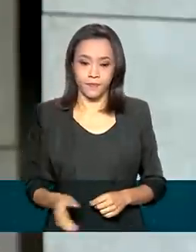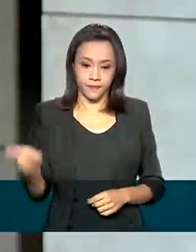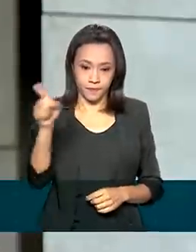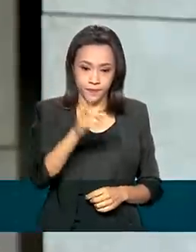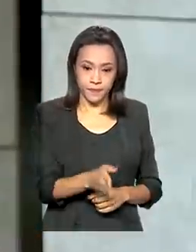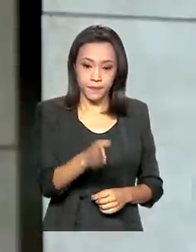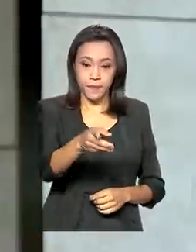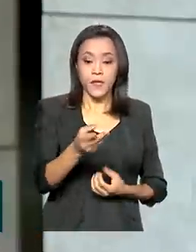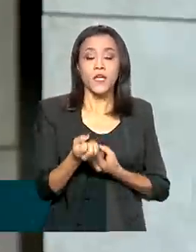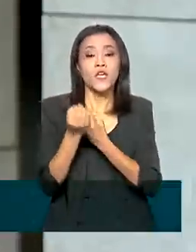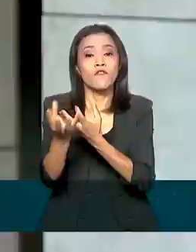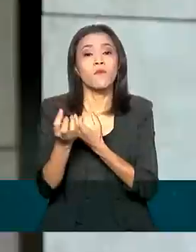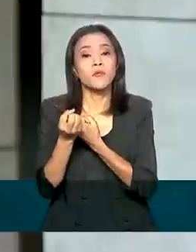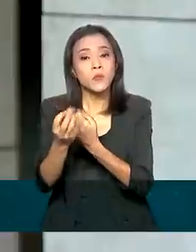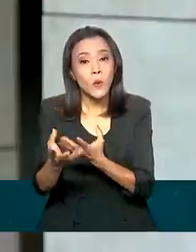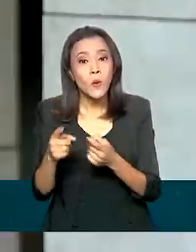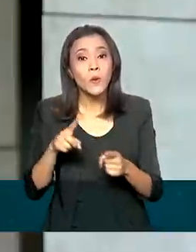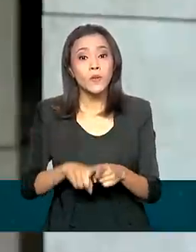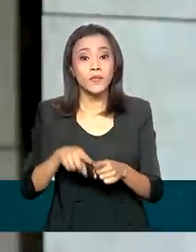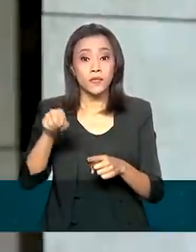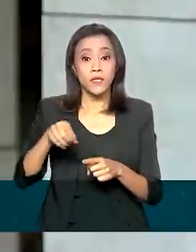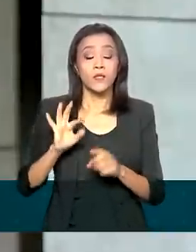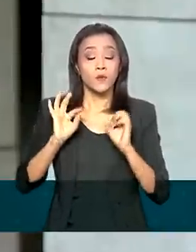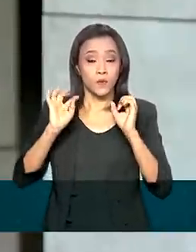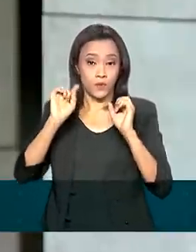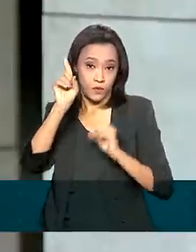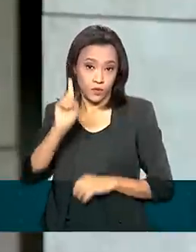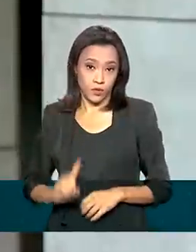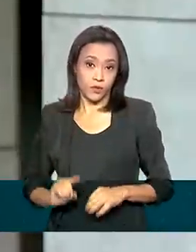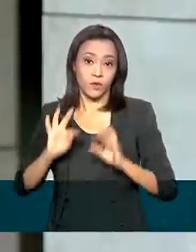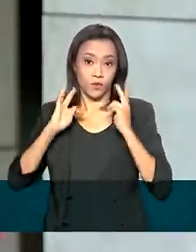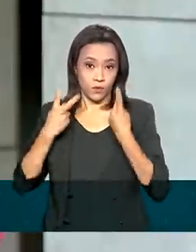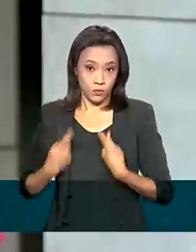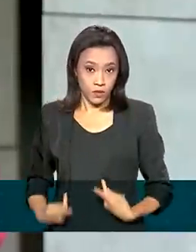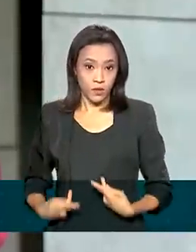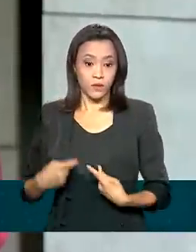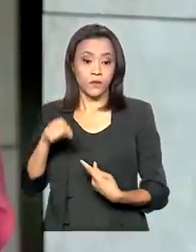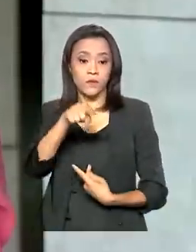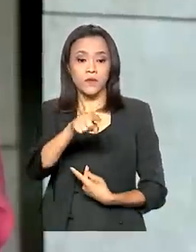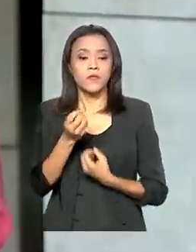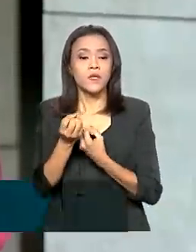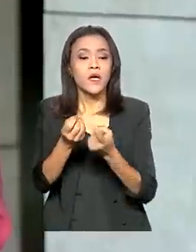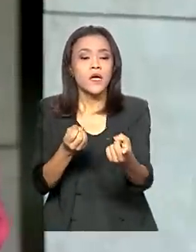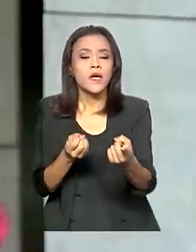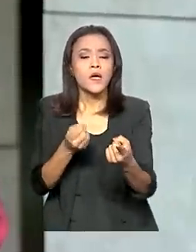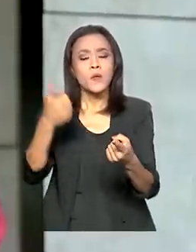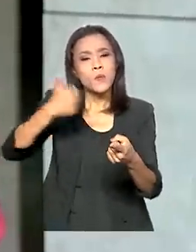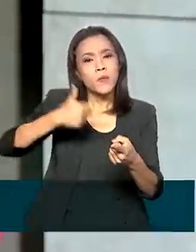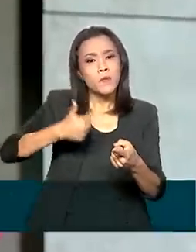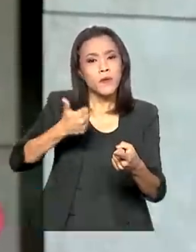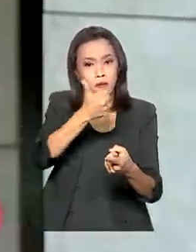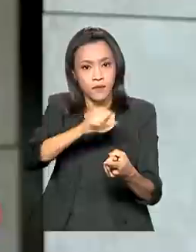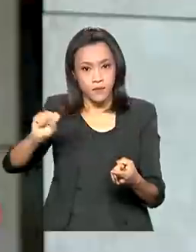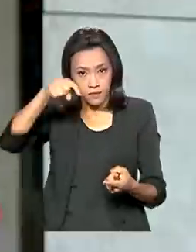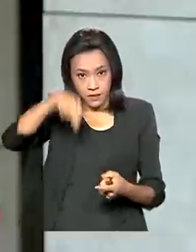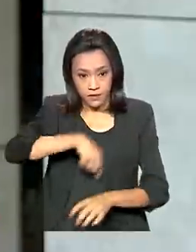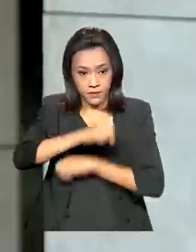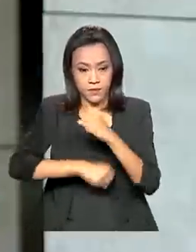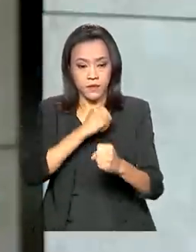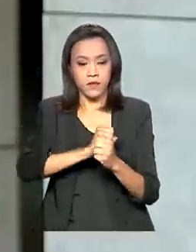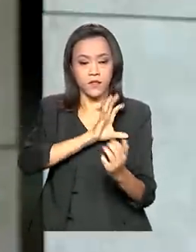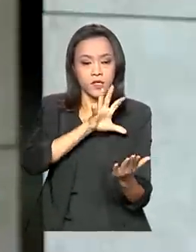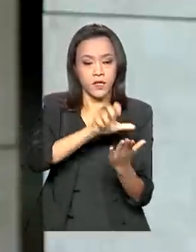da Ouvidoria Nacional dos Direitos Humanos, mostram que apenas no primeiro semestre deste ano, foram